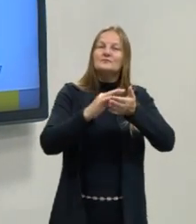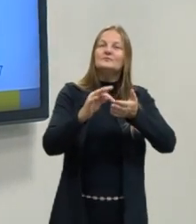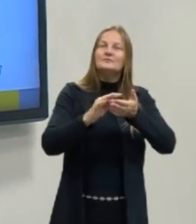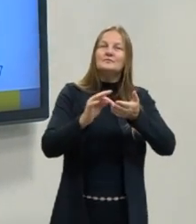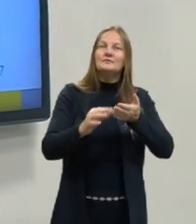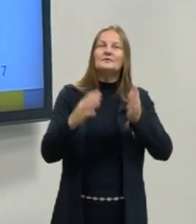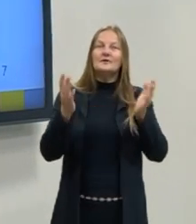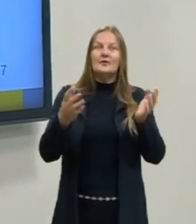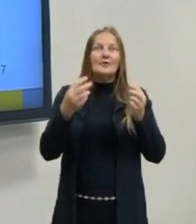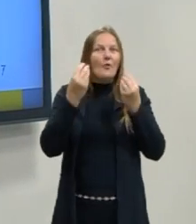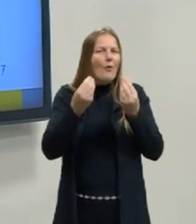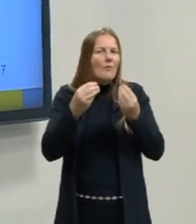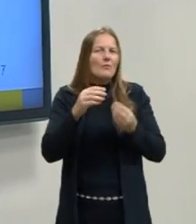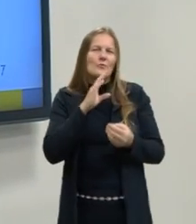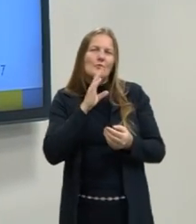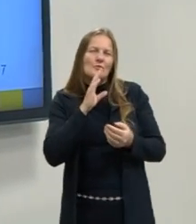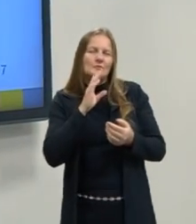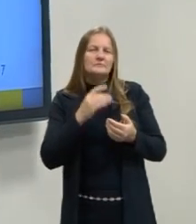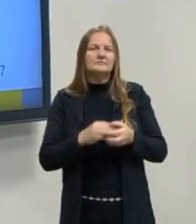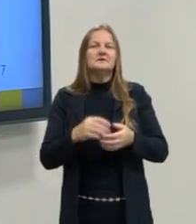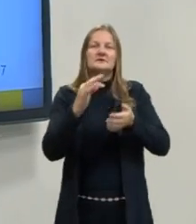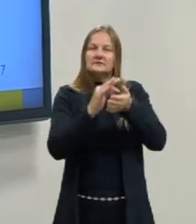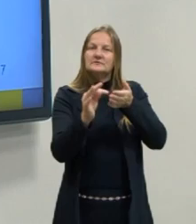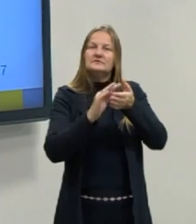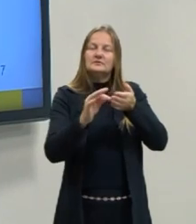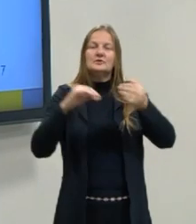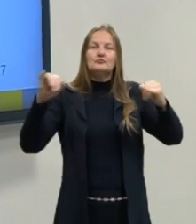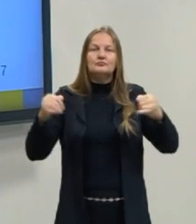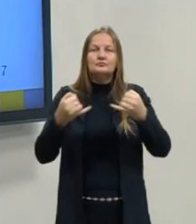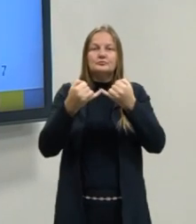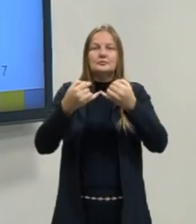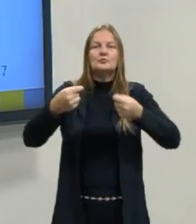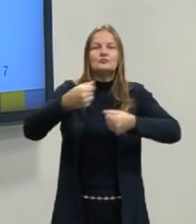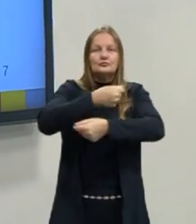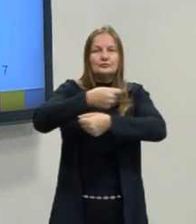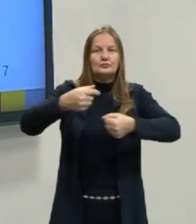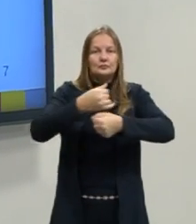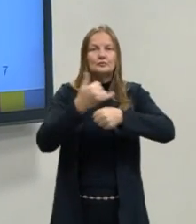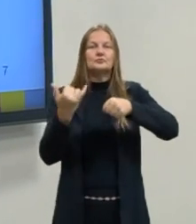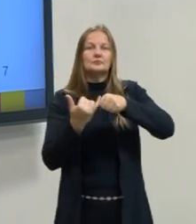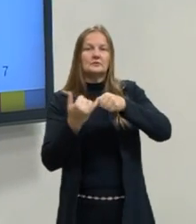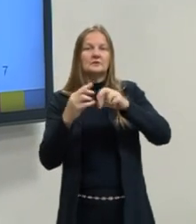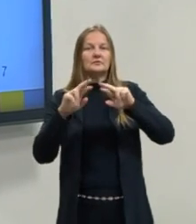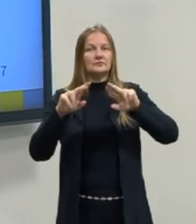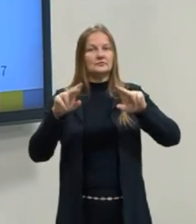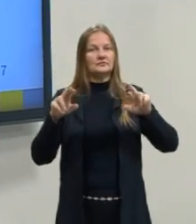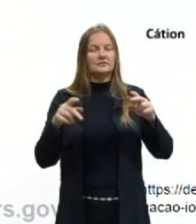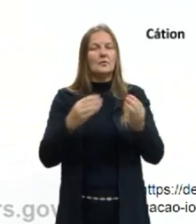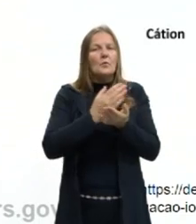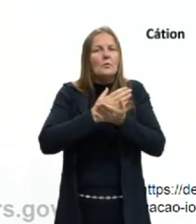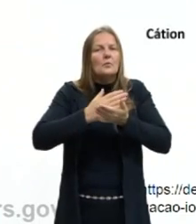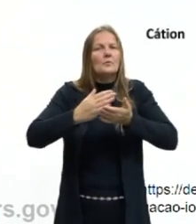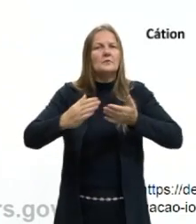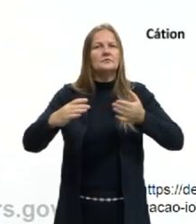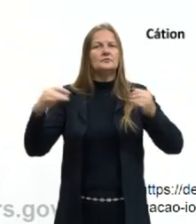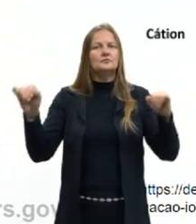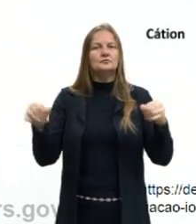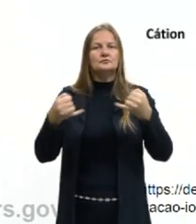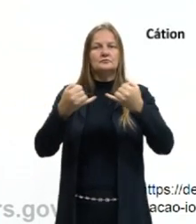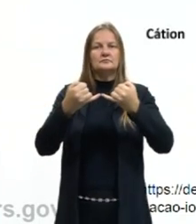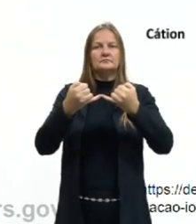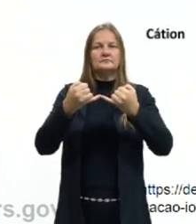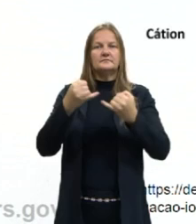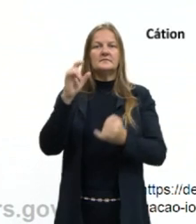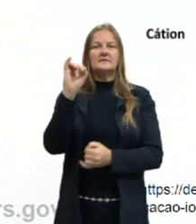Vamos trabalhar elas. Vamos trabalhar a teoria, tanto na ligação iônica covalente quanto a metálica. Mas iniciando a ligação iônica.